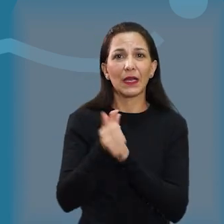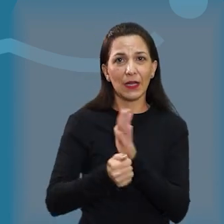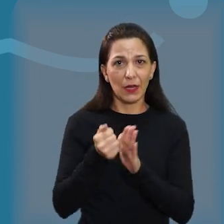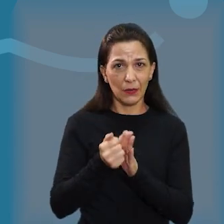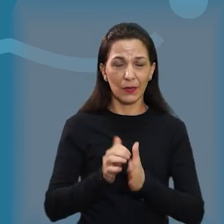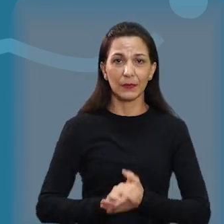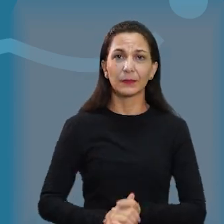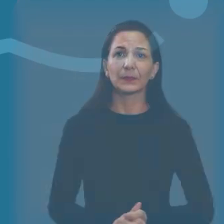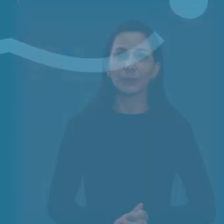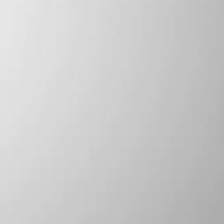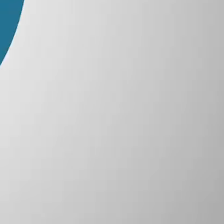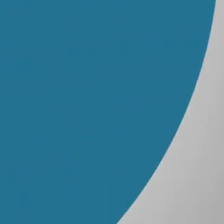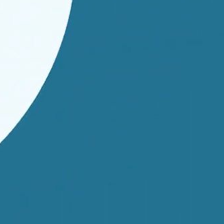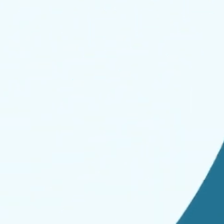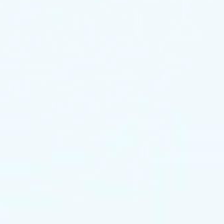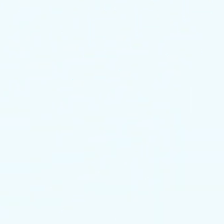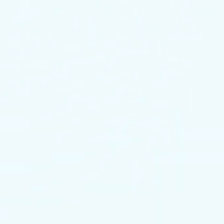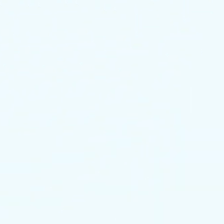para as famílias de Aranacuara.